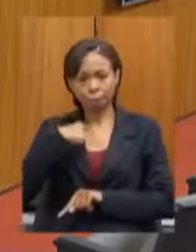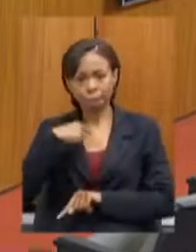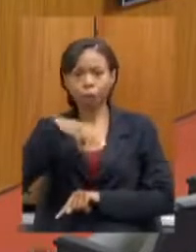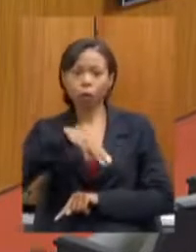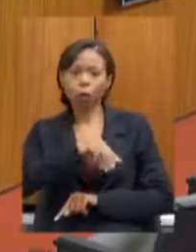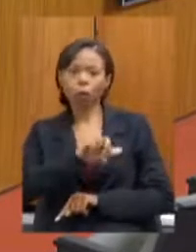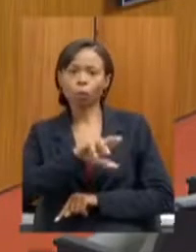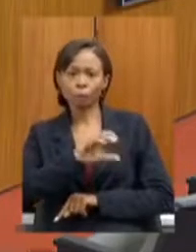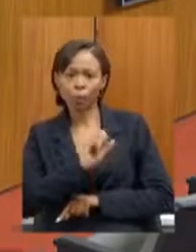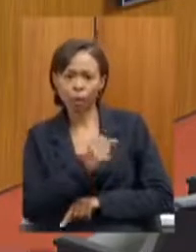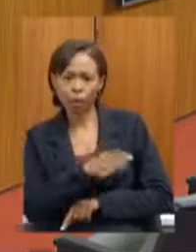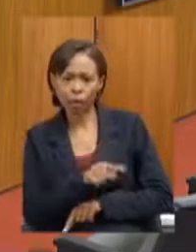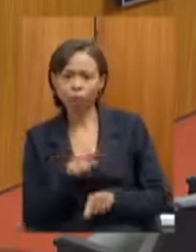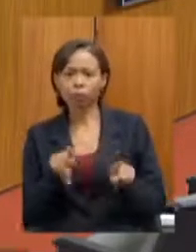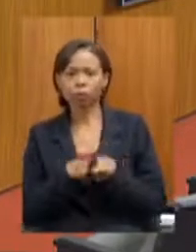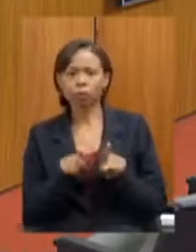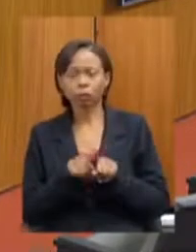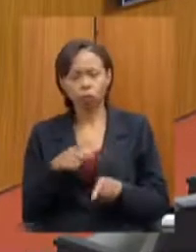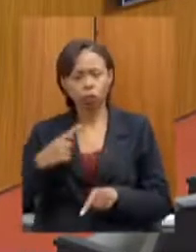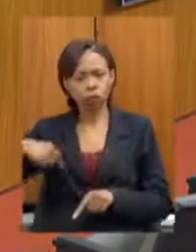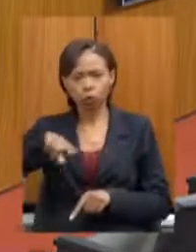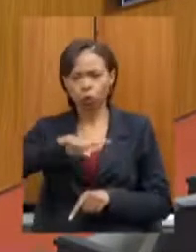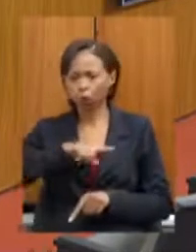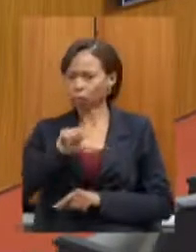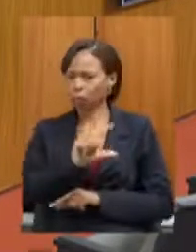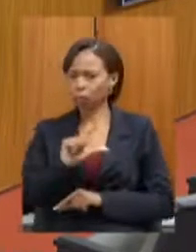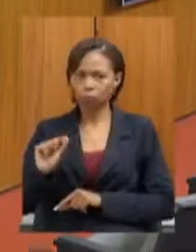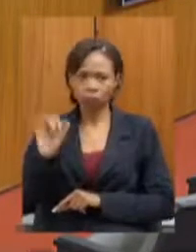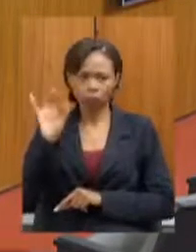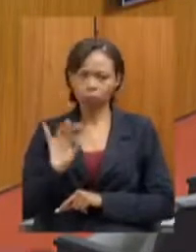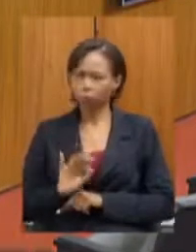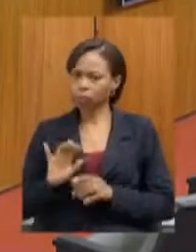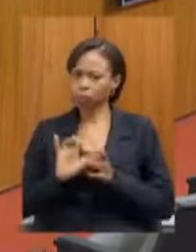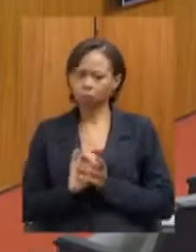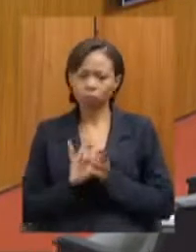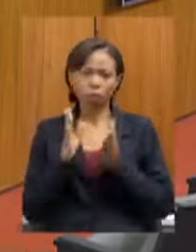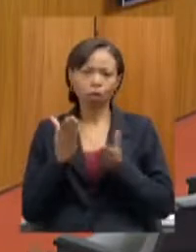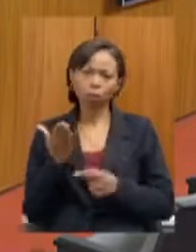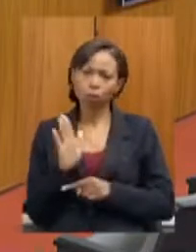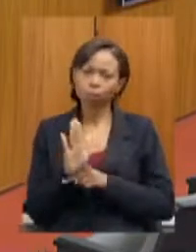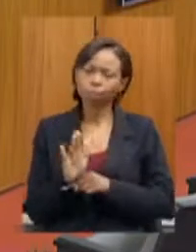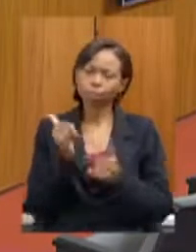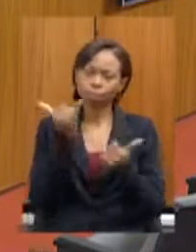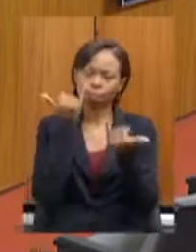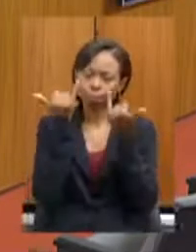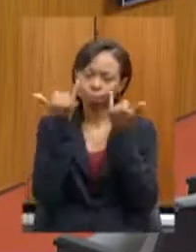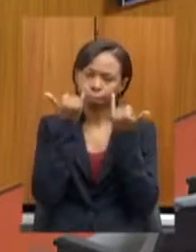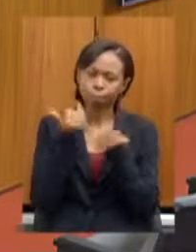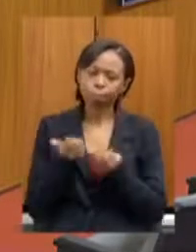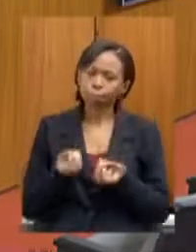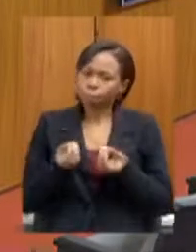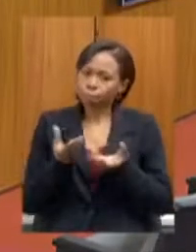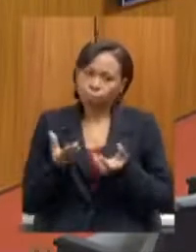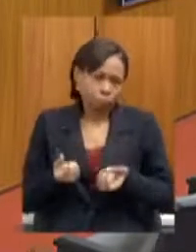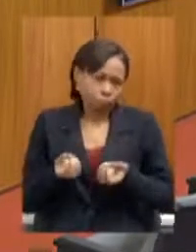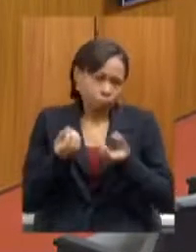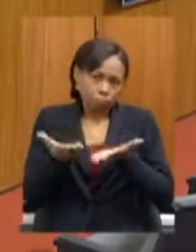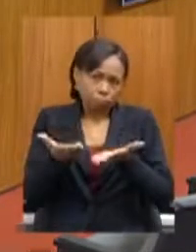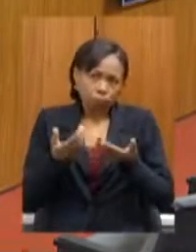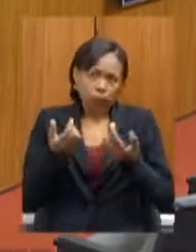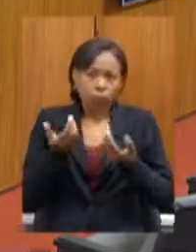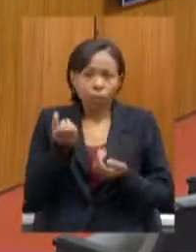estamos 100% à disposição dessa casa para prestar informações, e também, caso os senhores julguem conveniente,